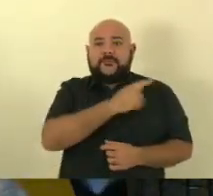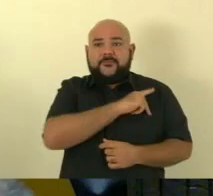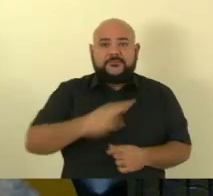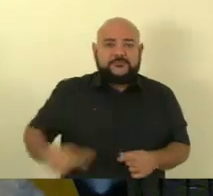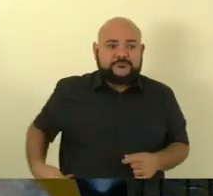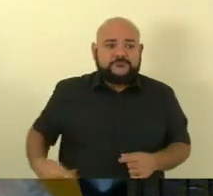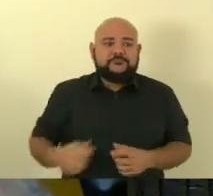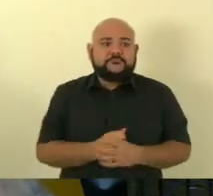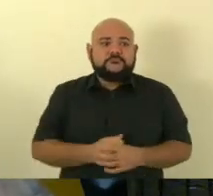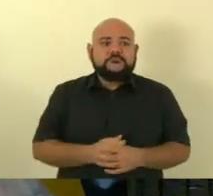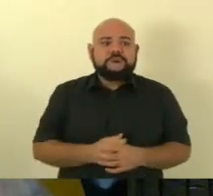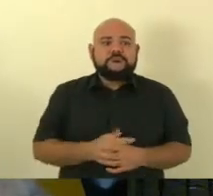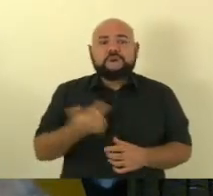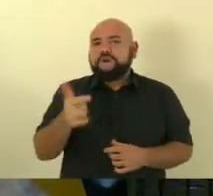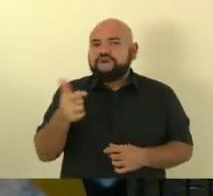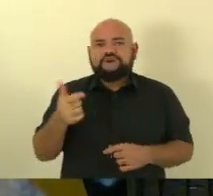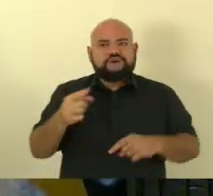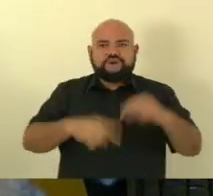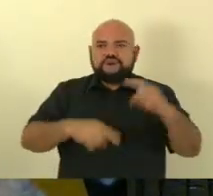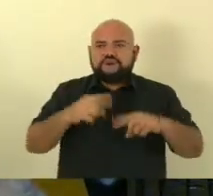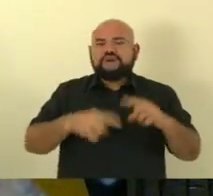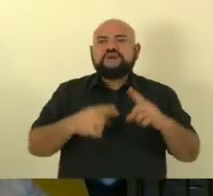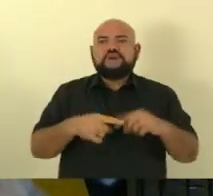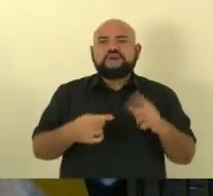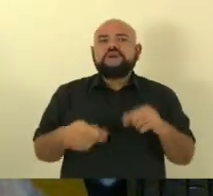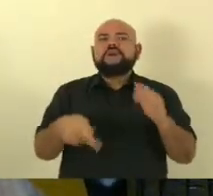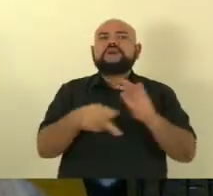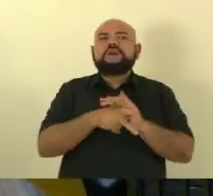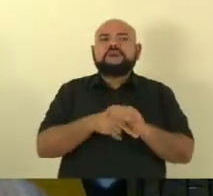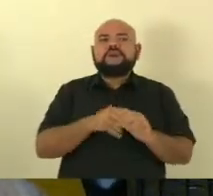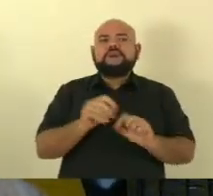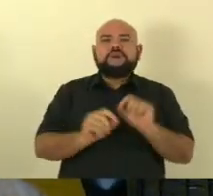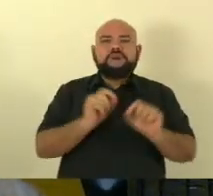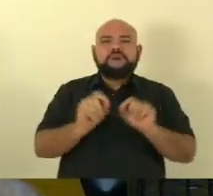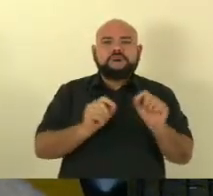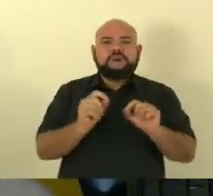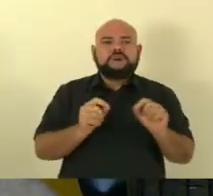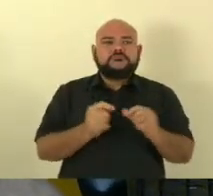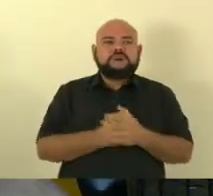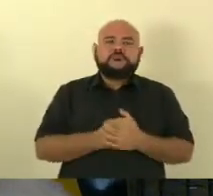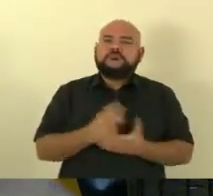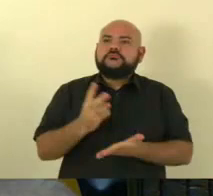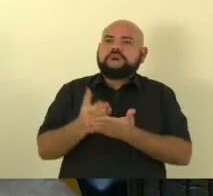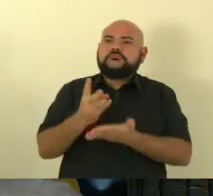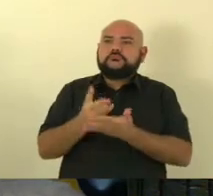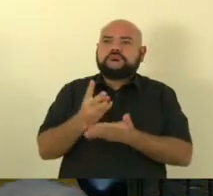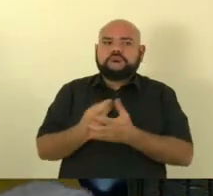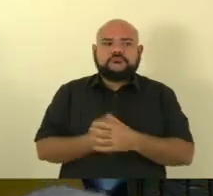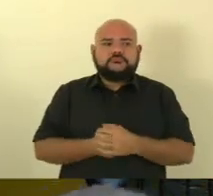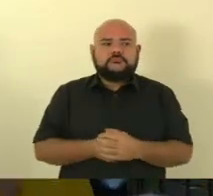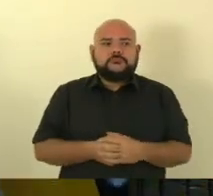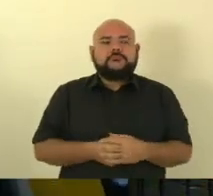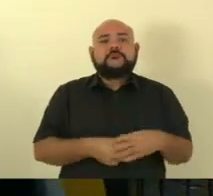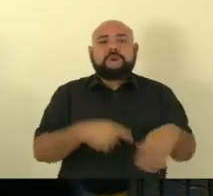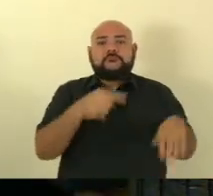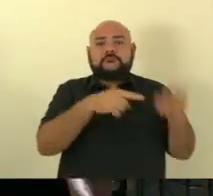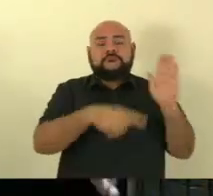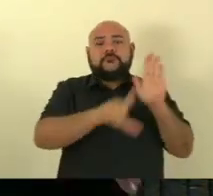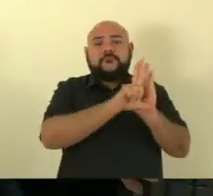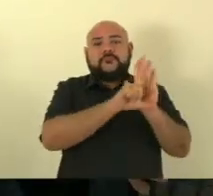recurso para que se efetive aqui o anexo da Lei 10